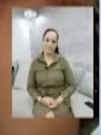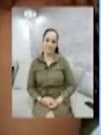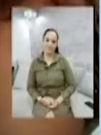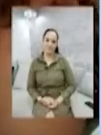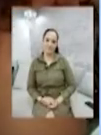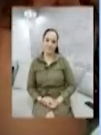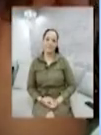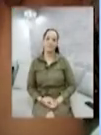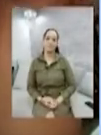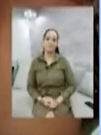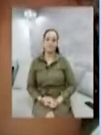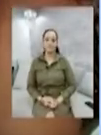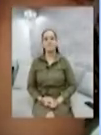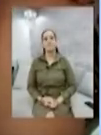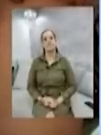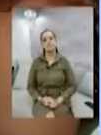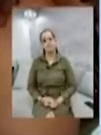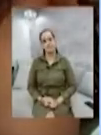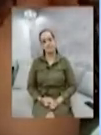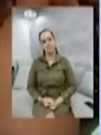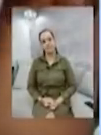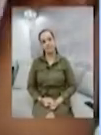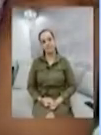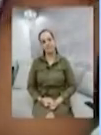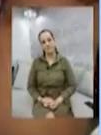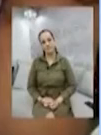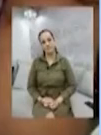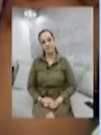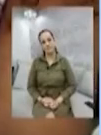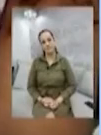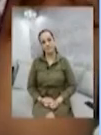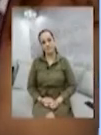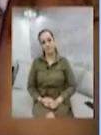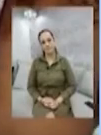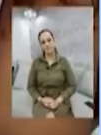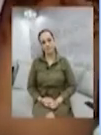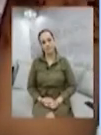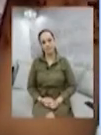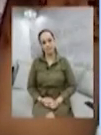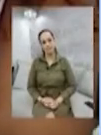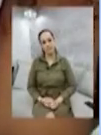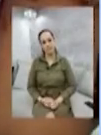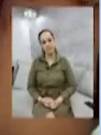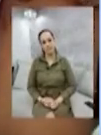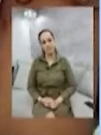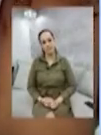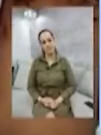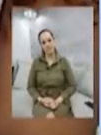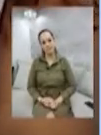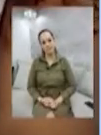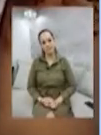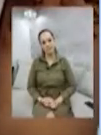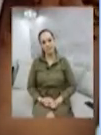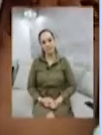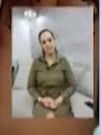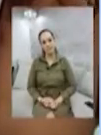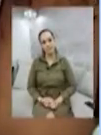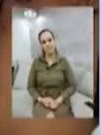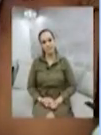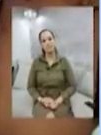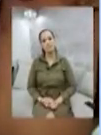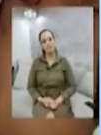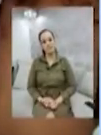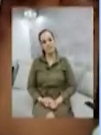né? Então, se você vai ao psicólogo, faça as chamadas com ele, continue pagando. Se você tem uma pessoa que te ajuda em